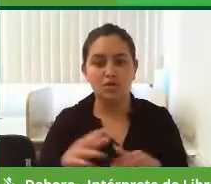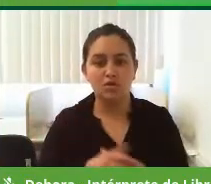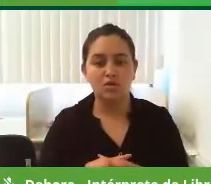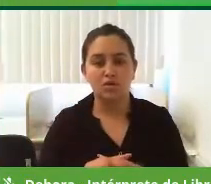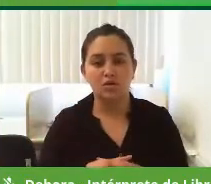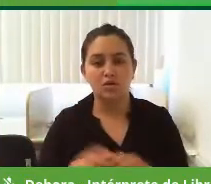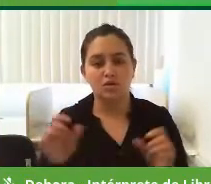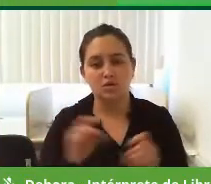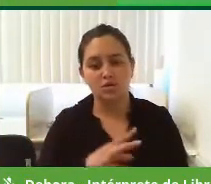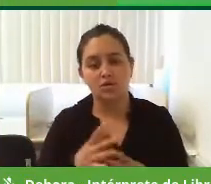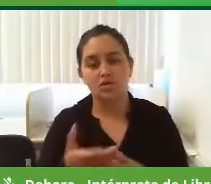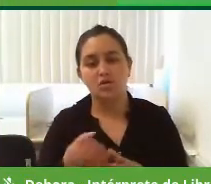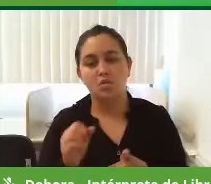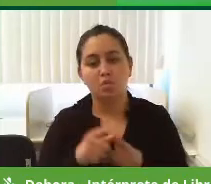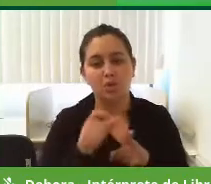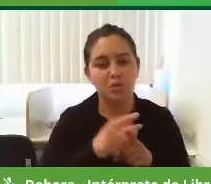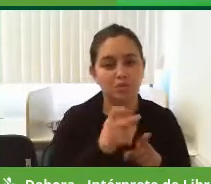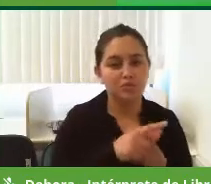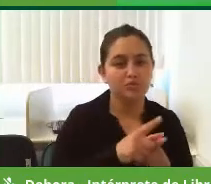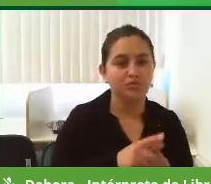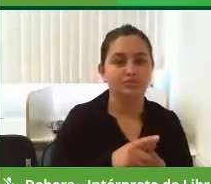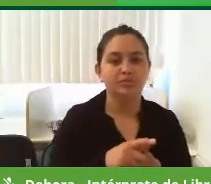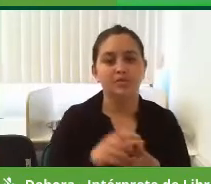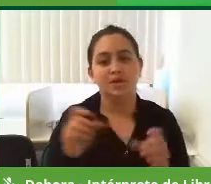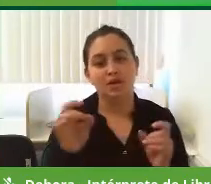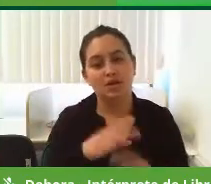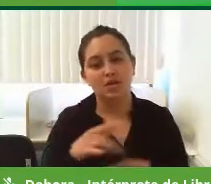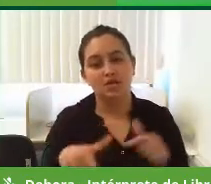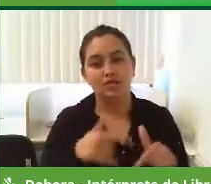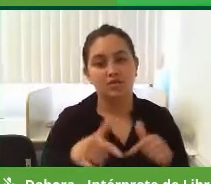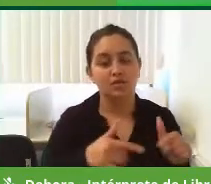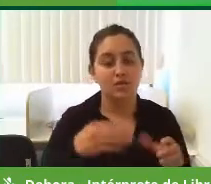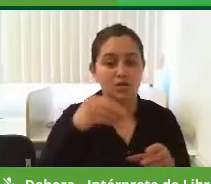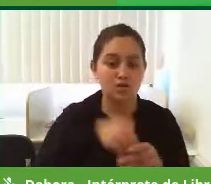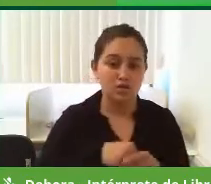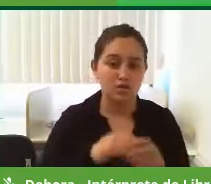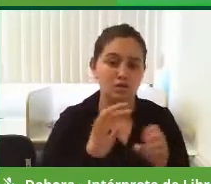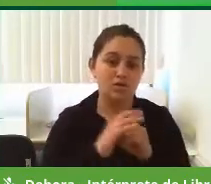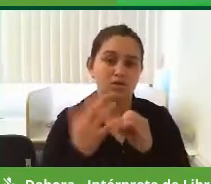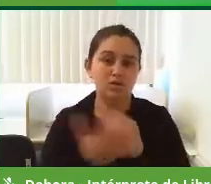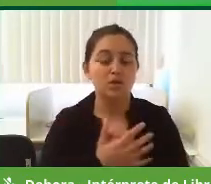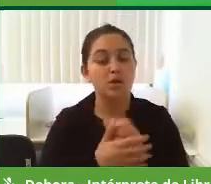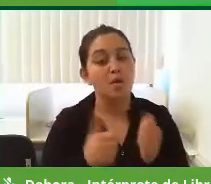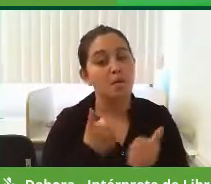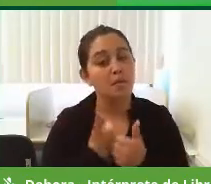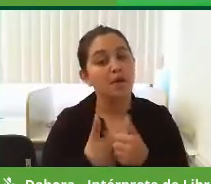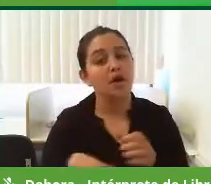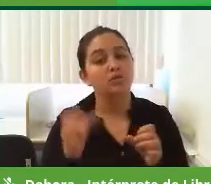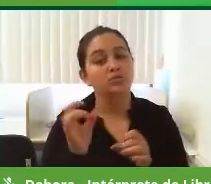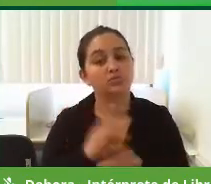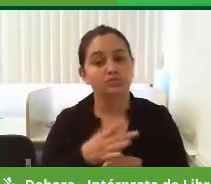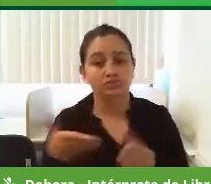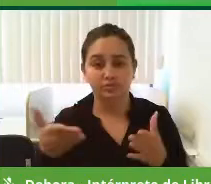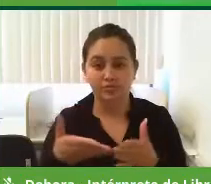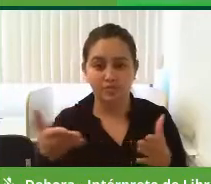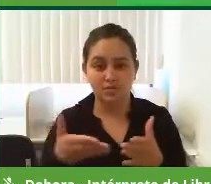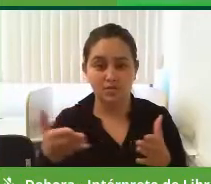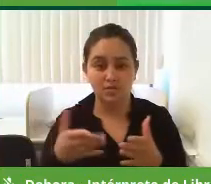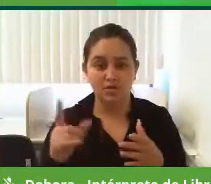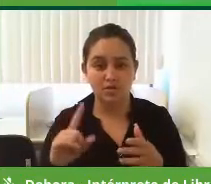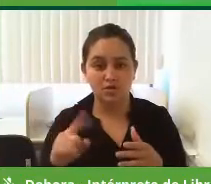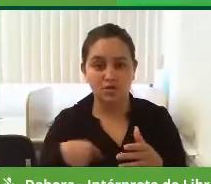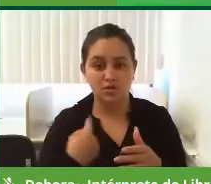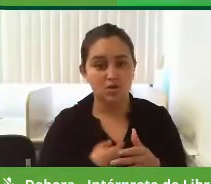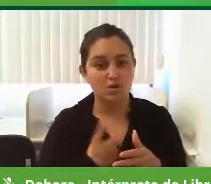desemprego, porque muita gente que ganhou a conta dentro da pandemia, logo está acabando o seguro desemprego. Então, hoje, a gente não está